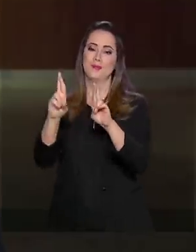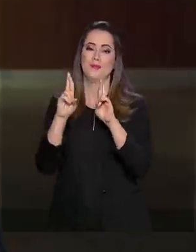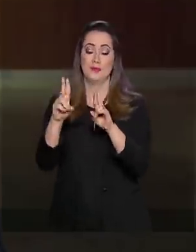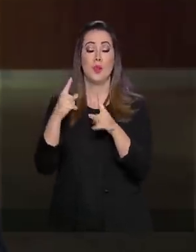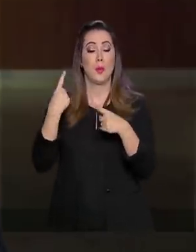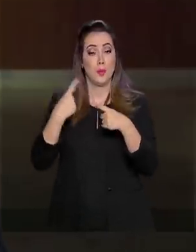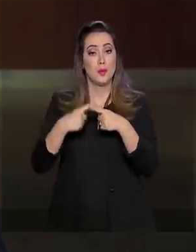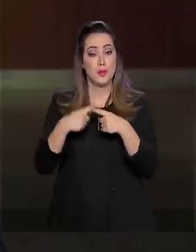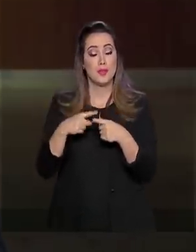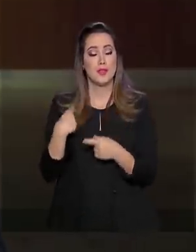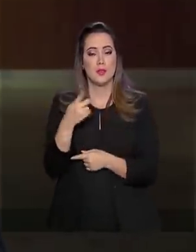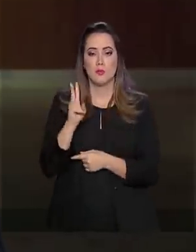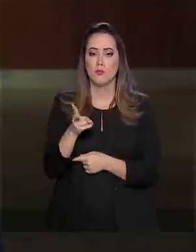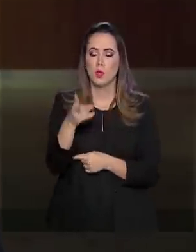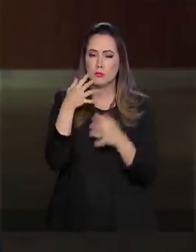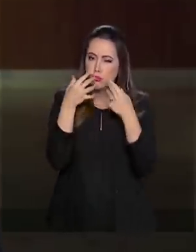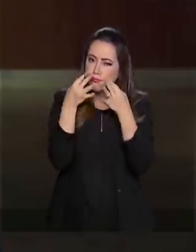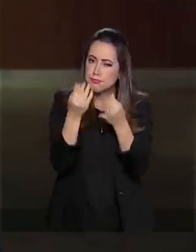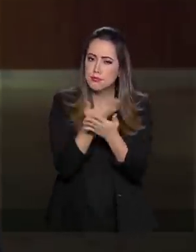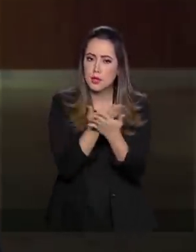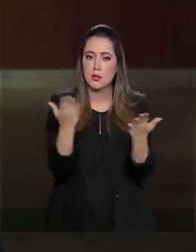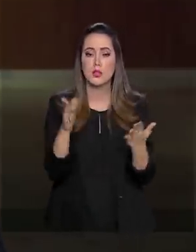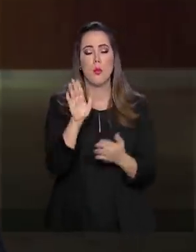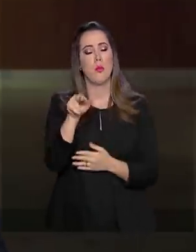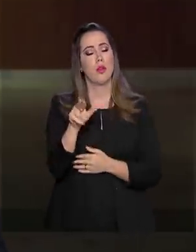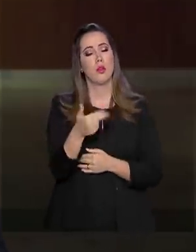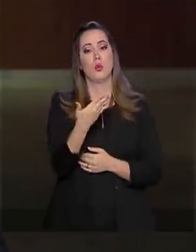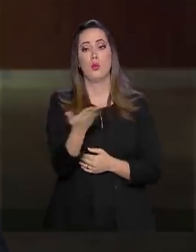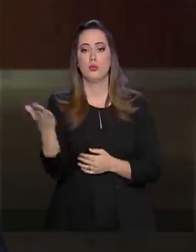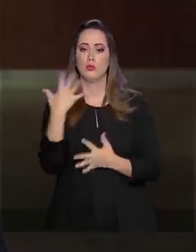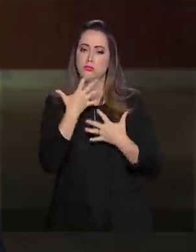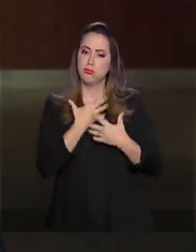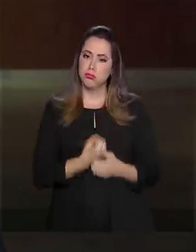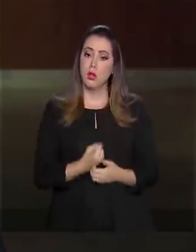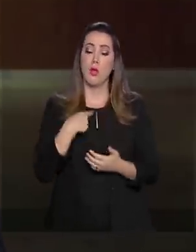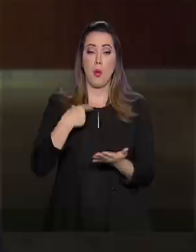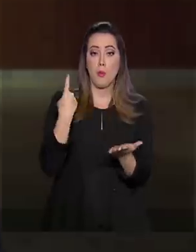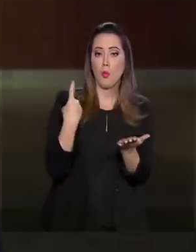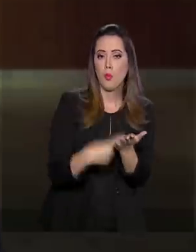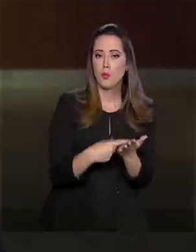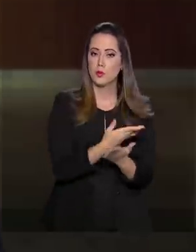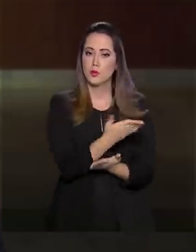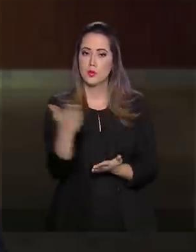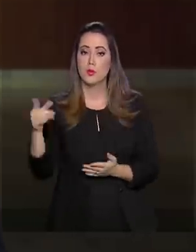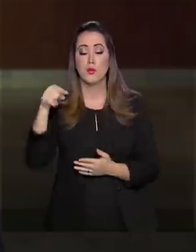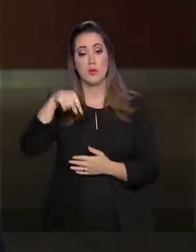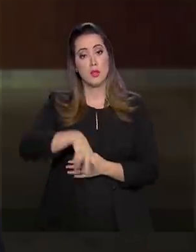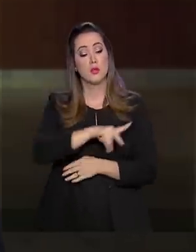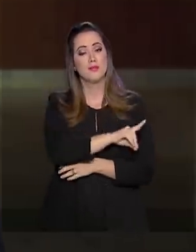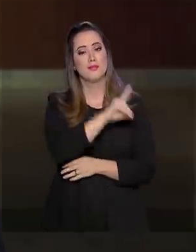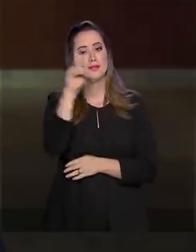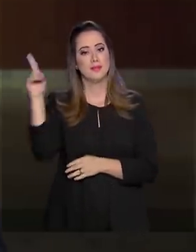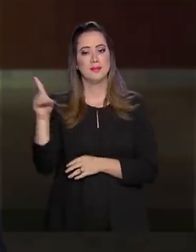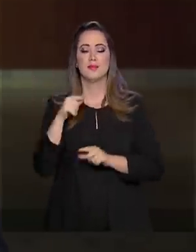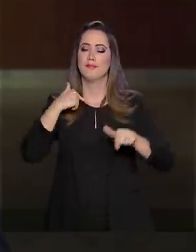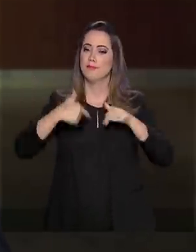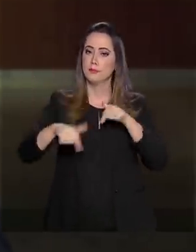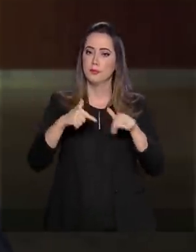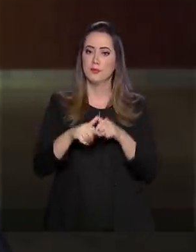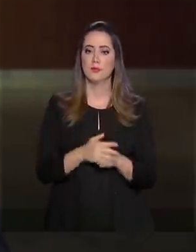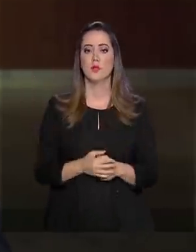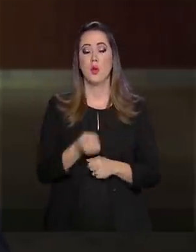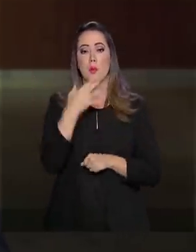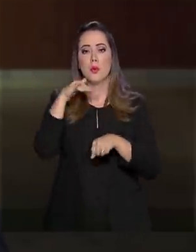razão pela qual estarei sempre atento para não decepcioná-los. É o meu compromisso com você nesse dia do trabalho.